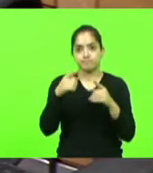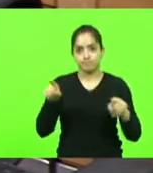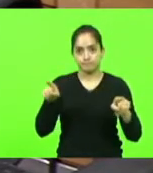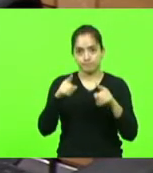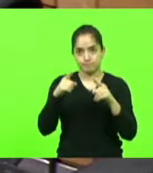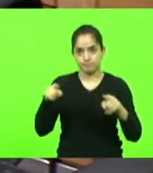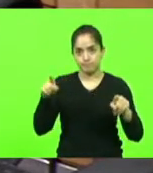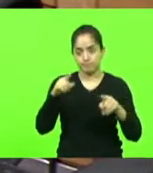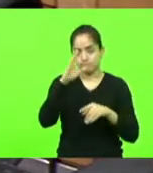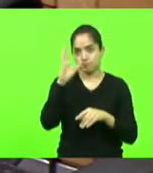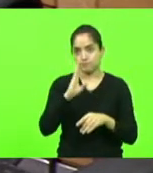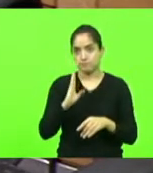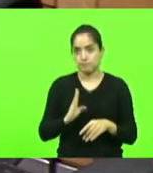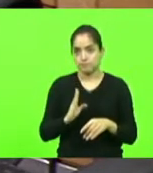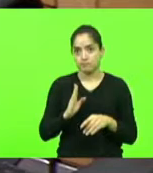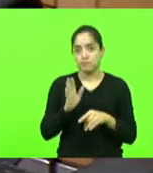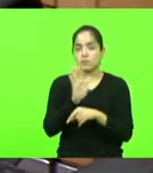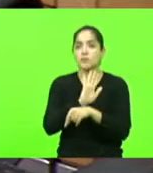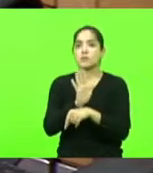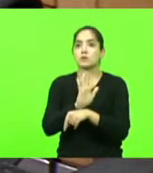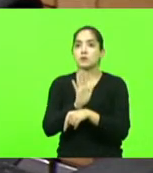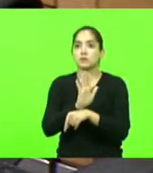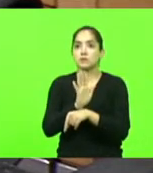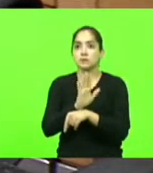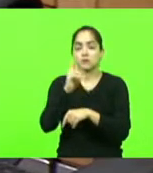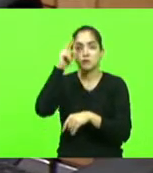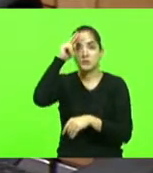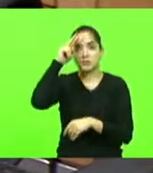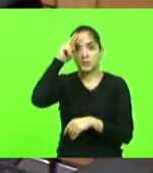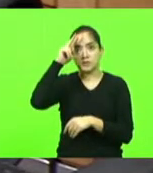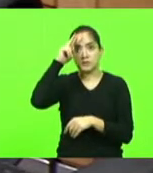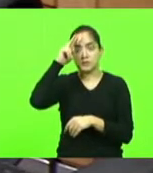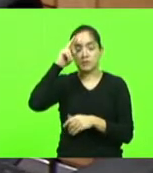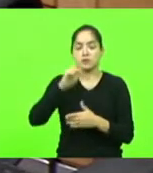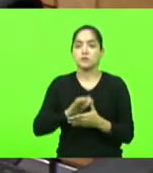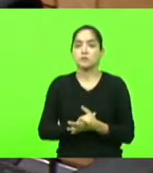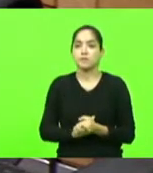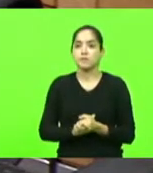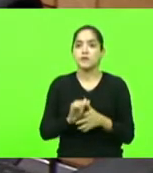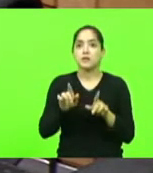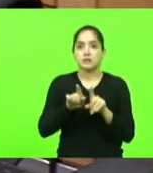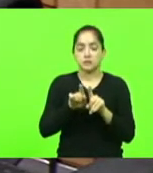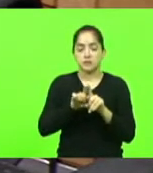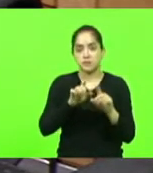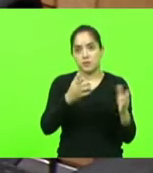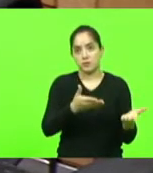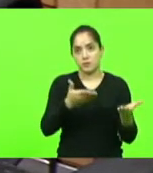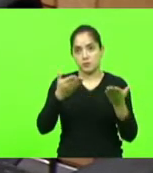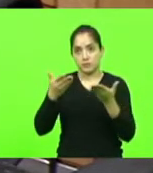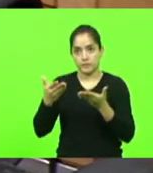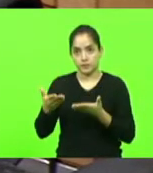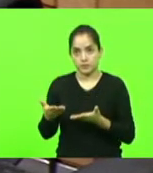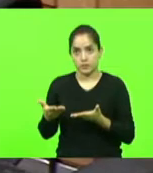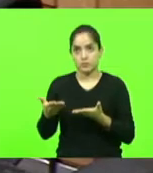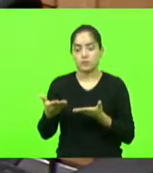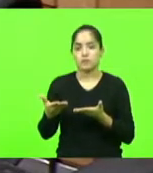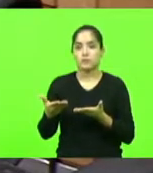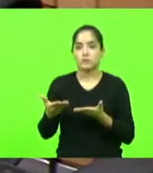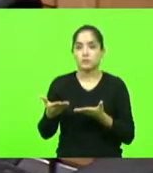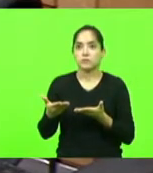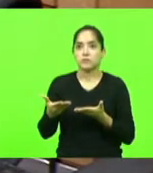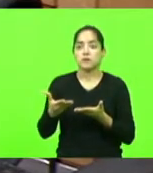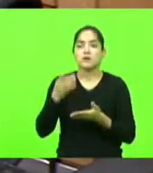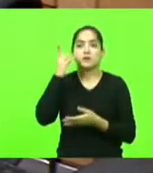apresentação do vídeo sobre a história de Anitta. Prosseguindo, o senhor presidente convidou para fazer uso da palavra o senhor